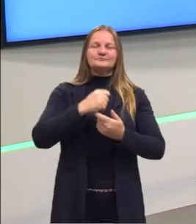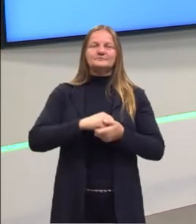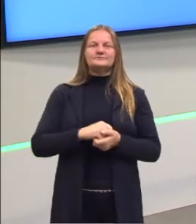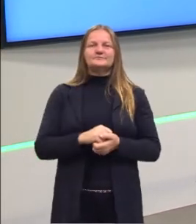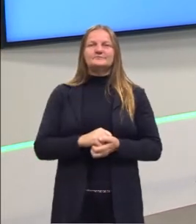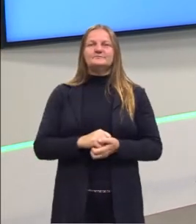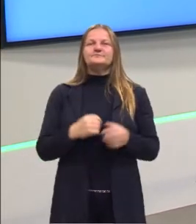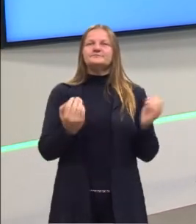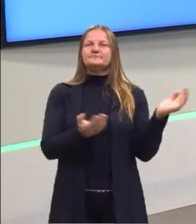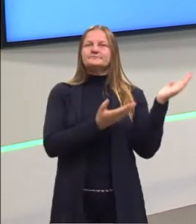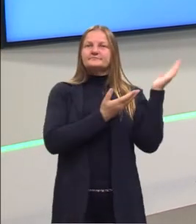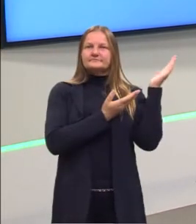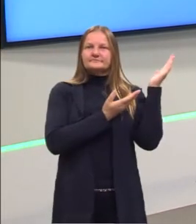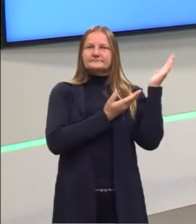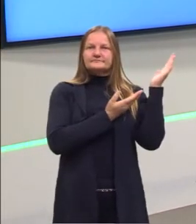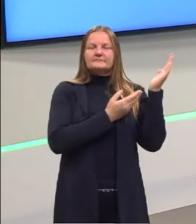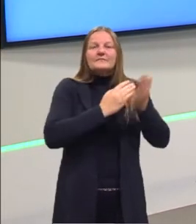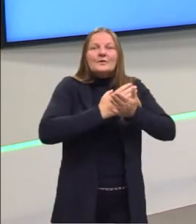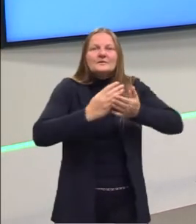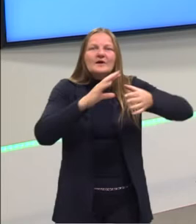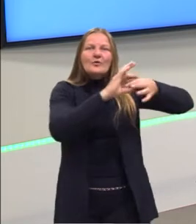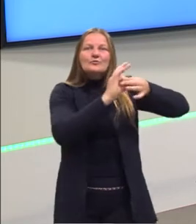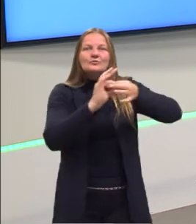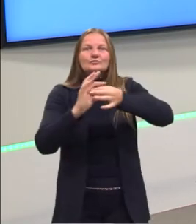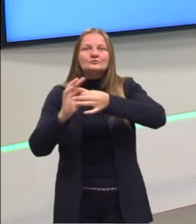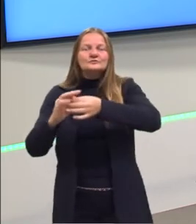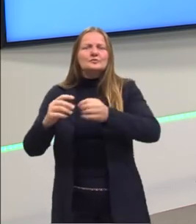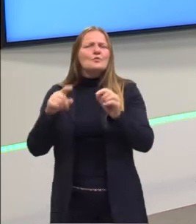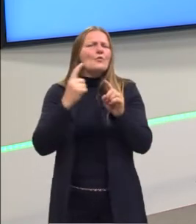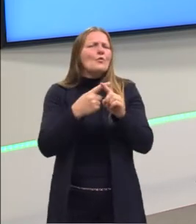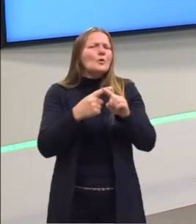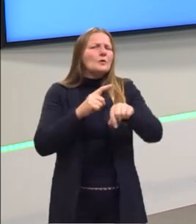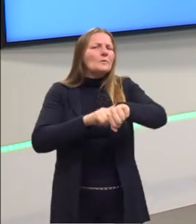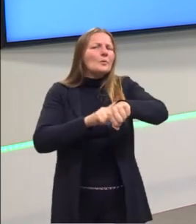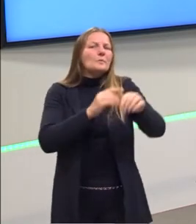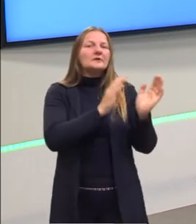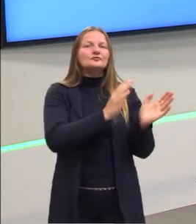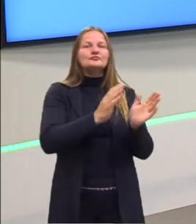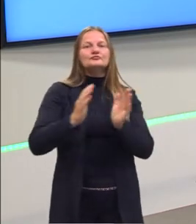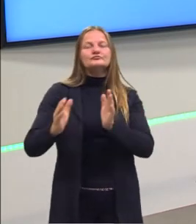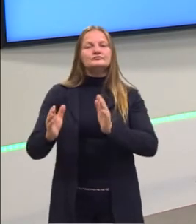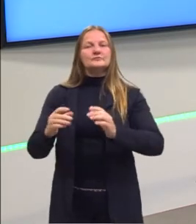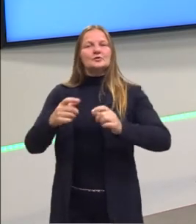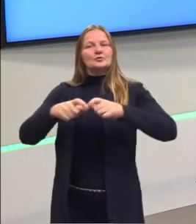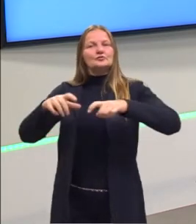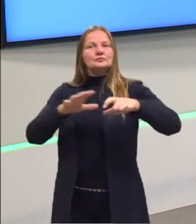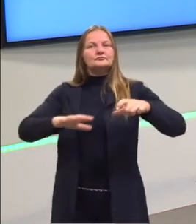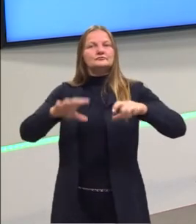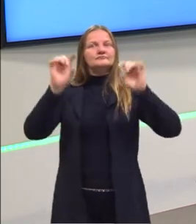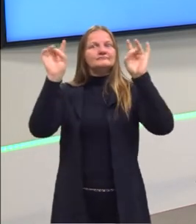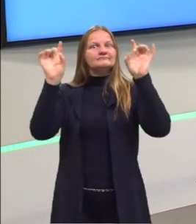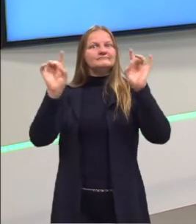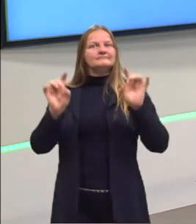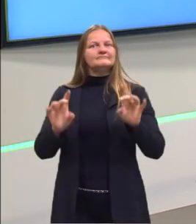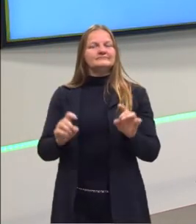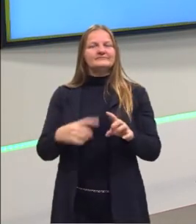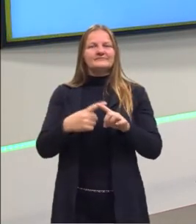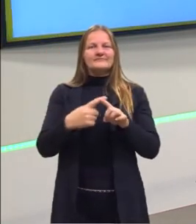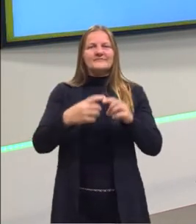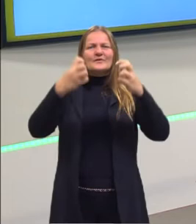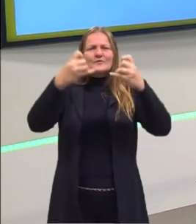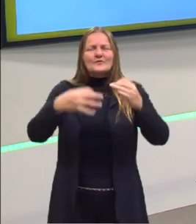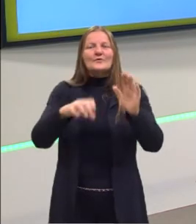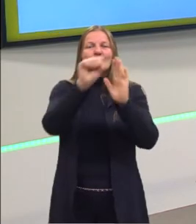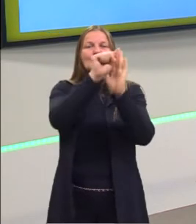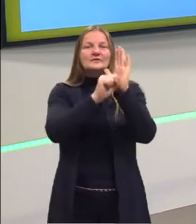só para a gente começar aqui contextualizando, é importante entender de que período nós estamos falando, de que lugar nós estamos falando. No